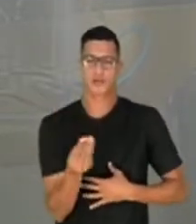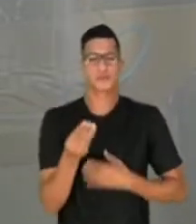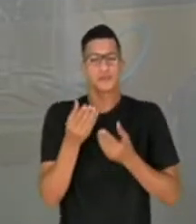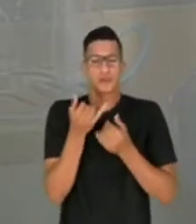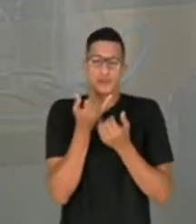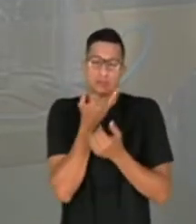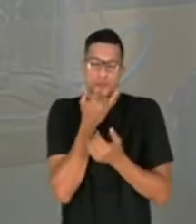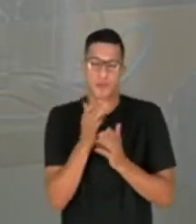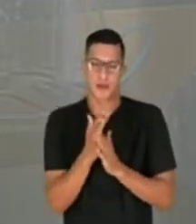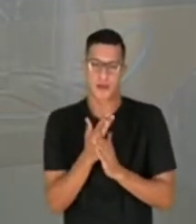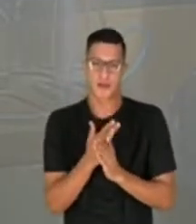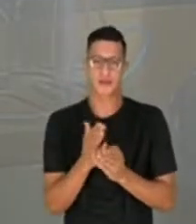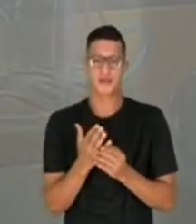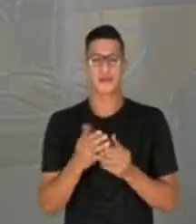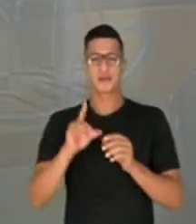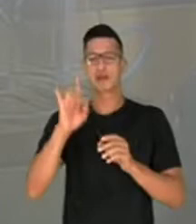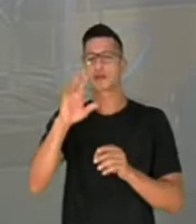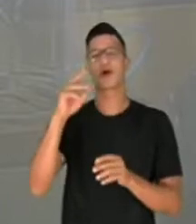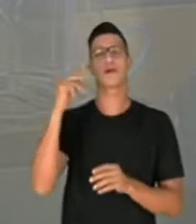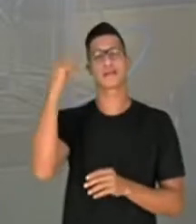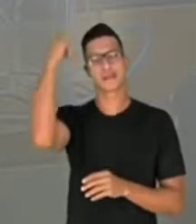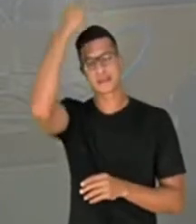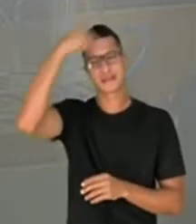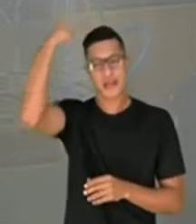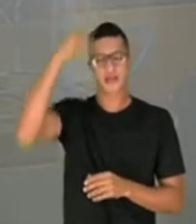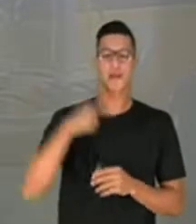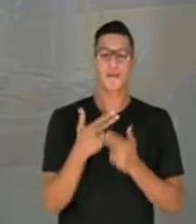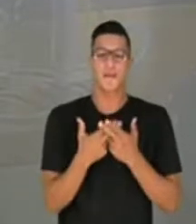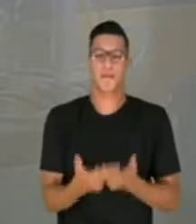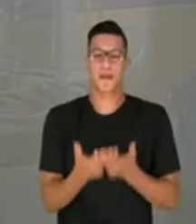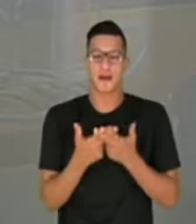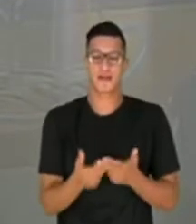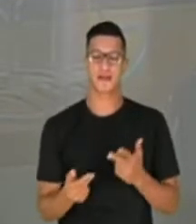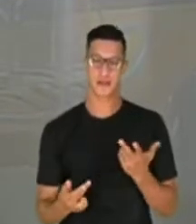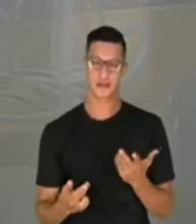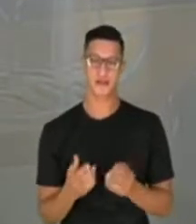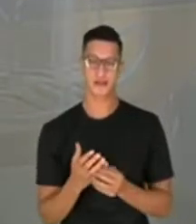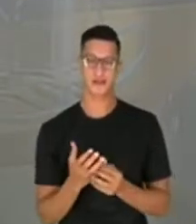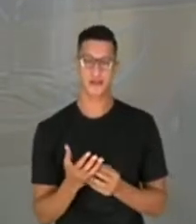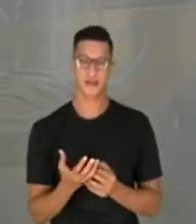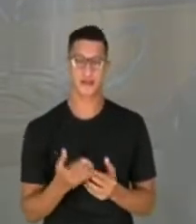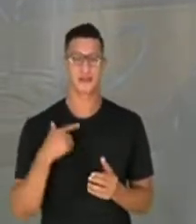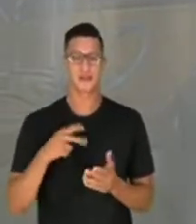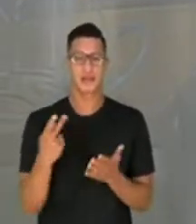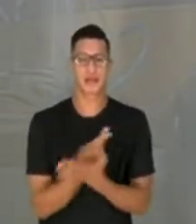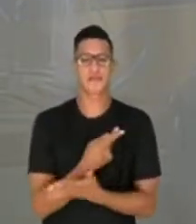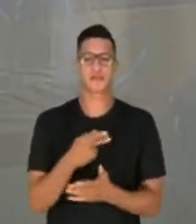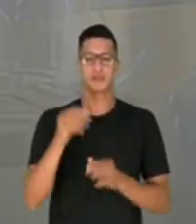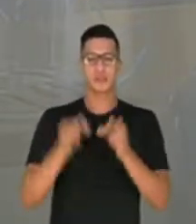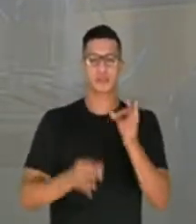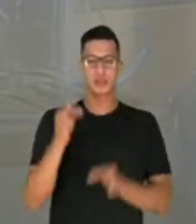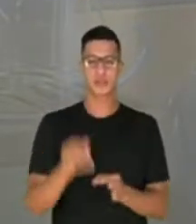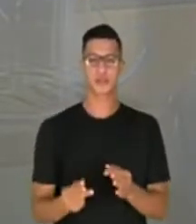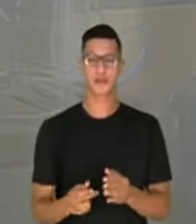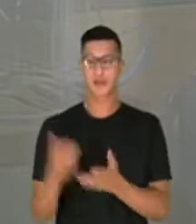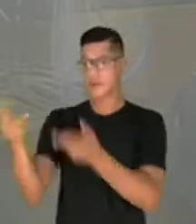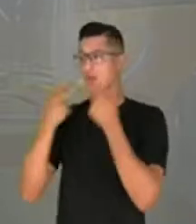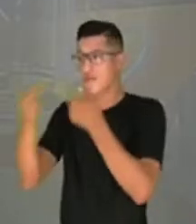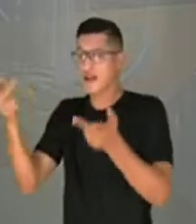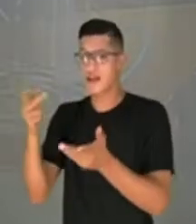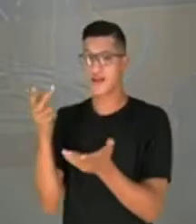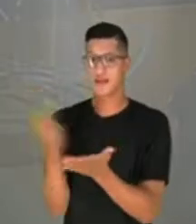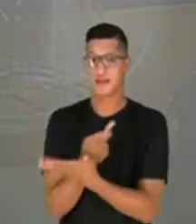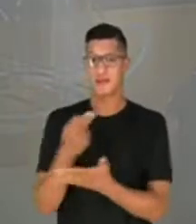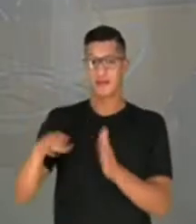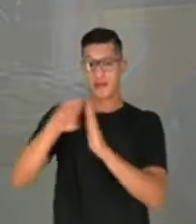intervenção, mas só santo para ter paciência, de ouvir despaltério, equívocos jurídicos... Política maluca! ...vossa excelência está falando.